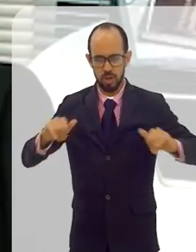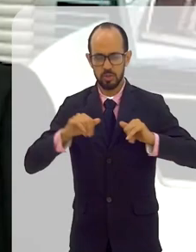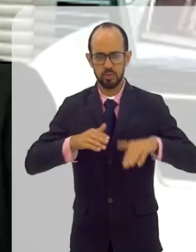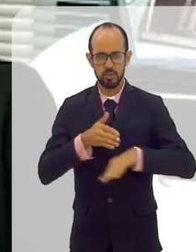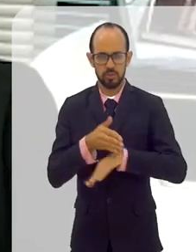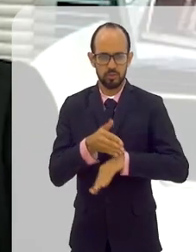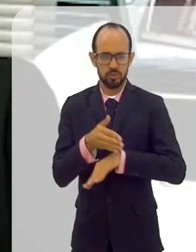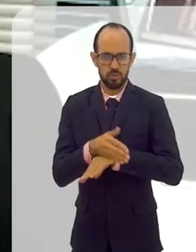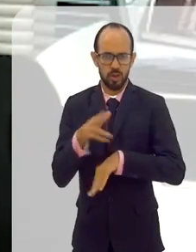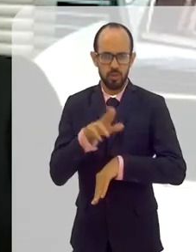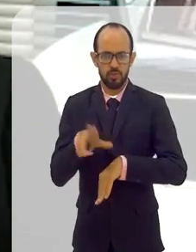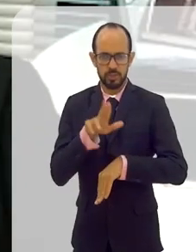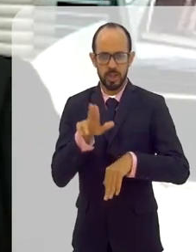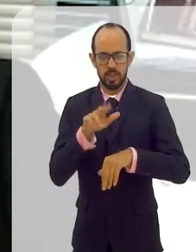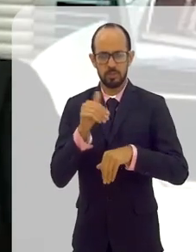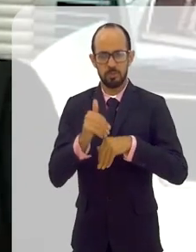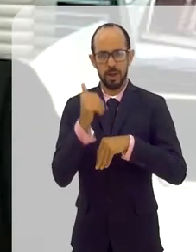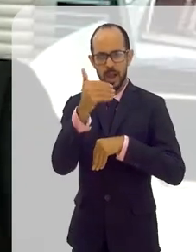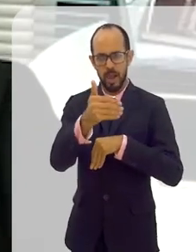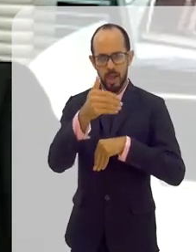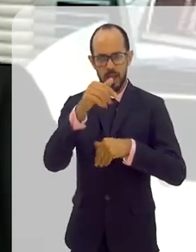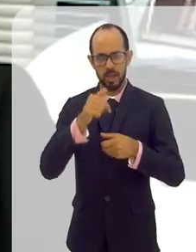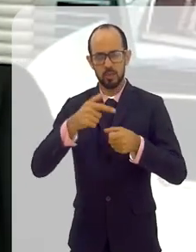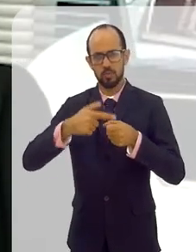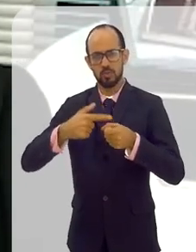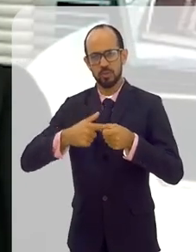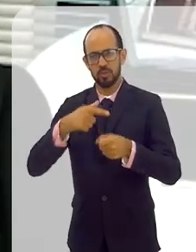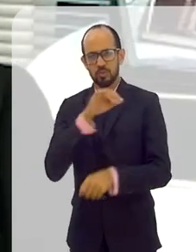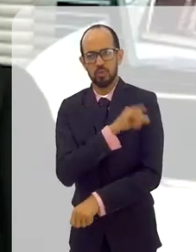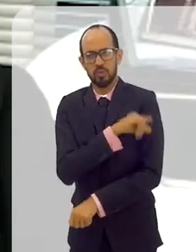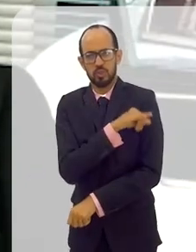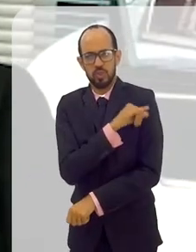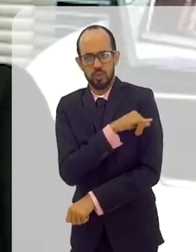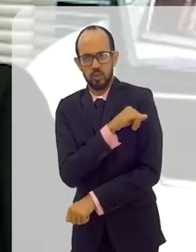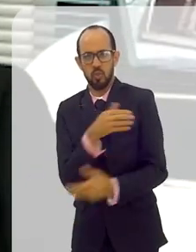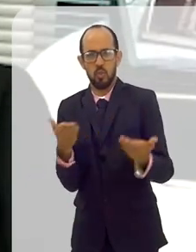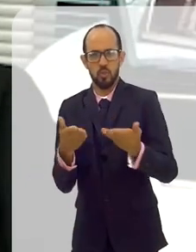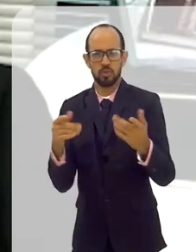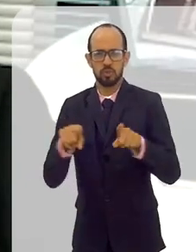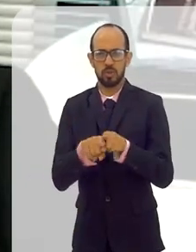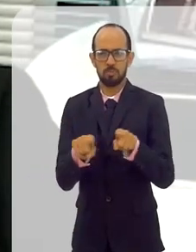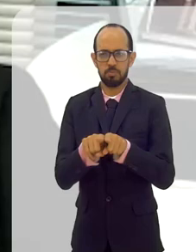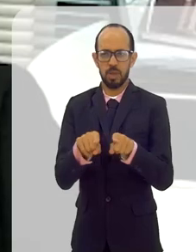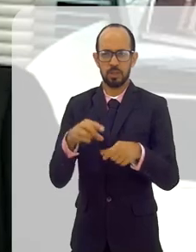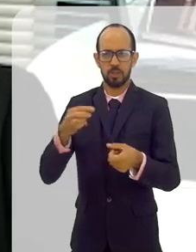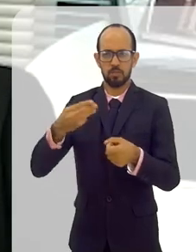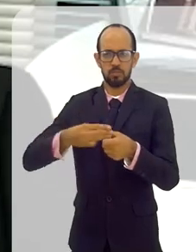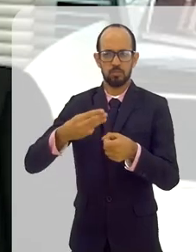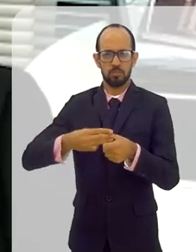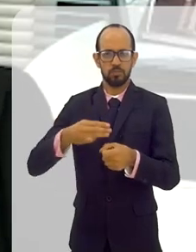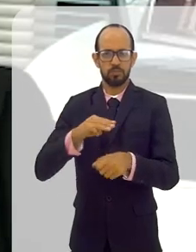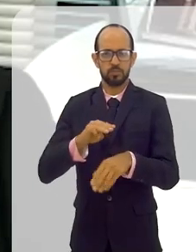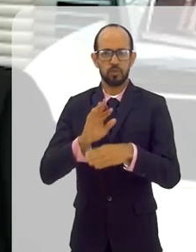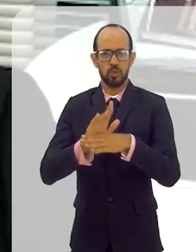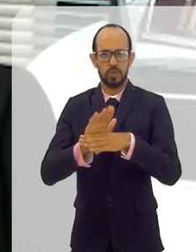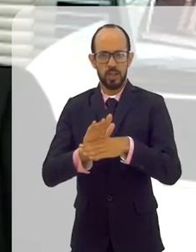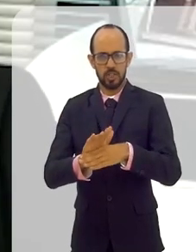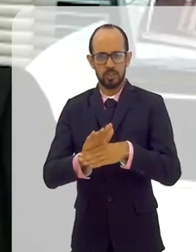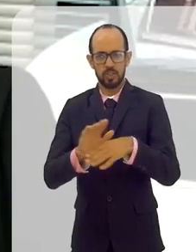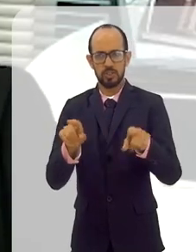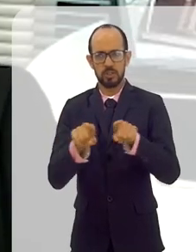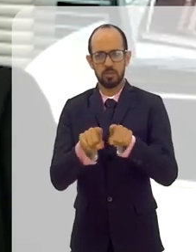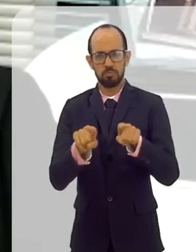acesso para além do município do Rio de Janeiro. Estamos hoje também no município de Duque de Caxias